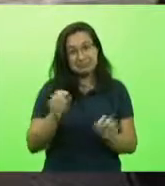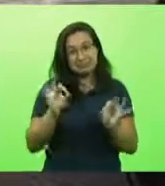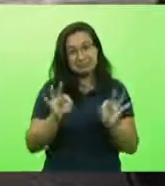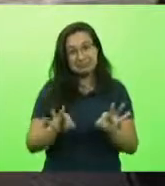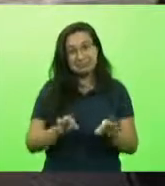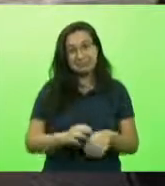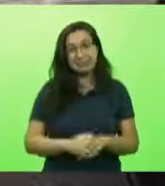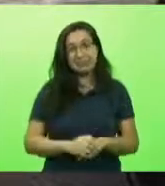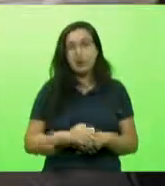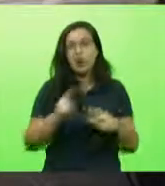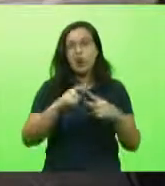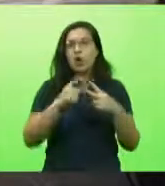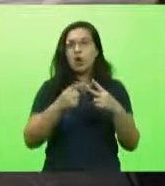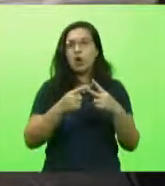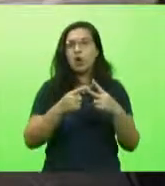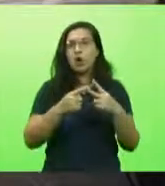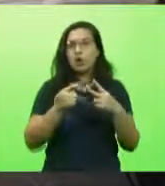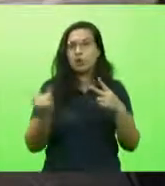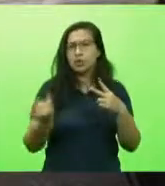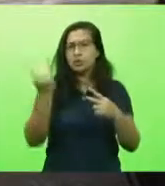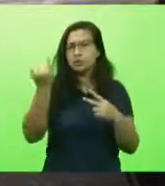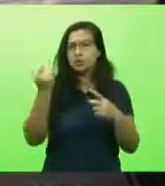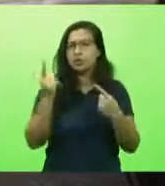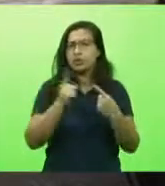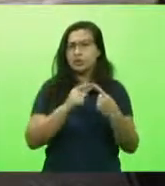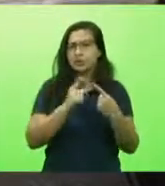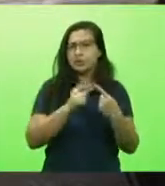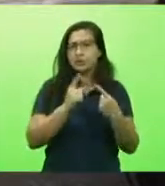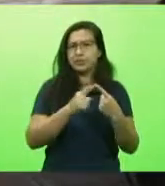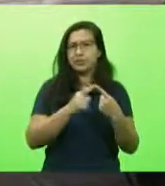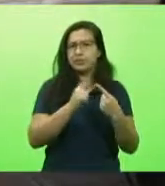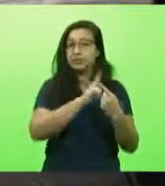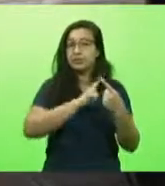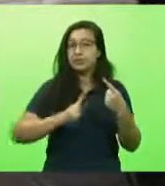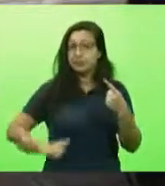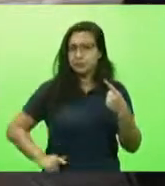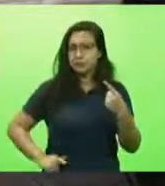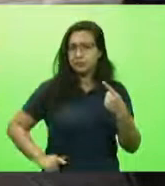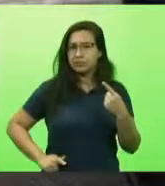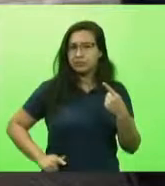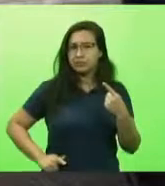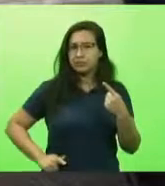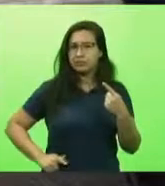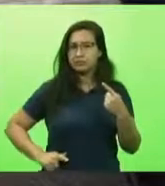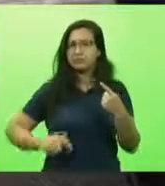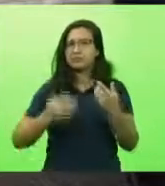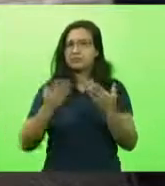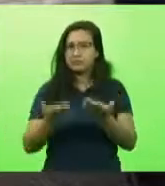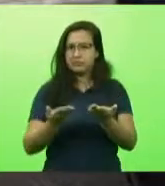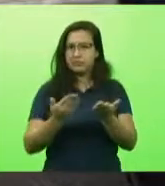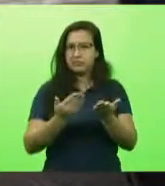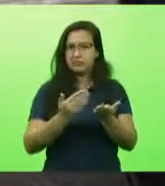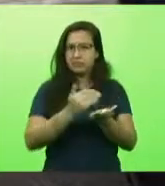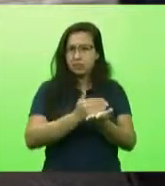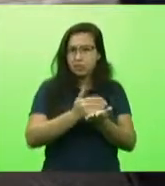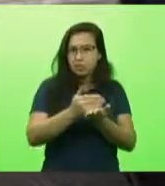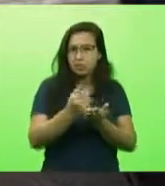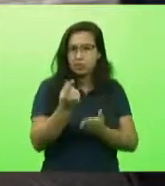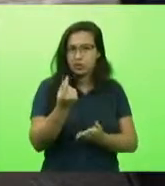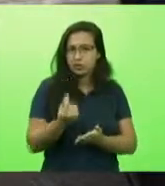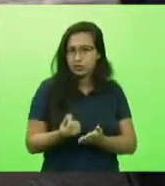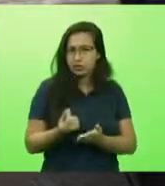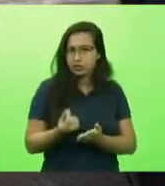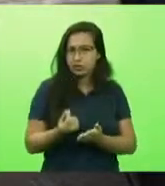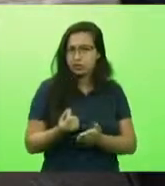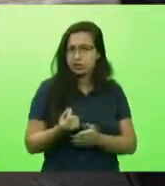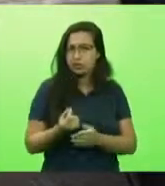aspectos. Primeiro, primeiro, que o governo fez um superávit não porque gastou menos. E isso é